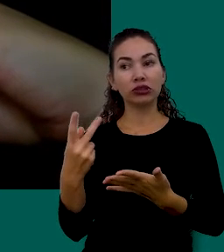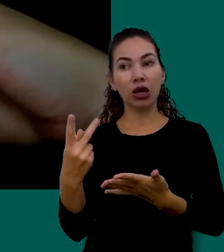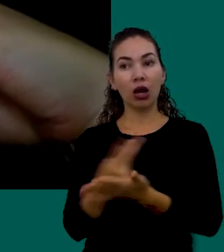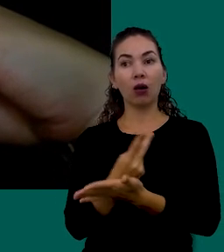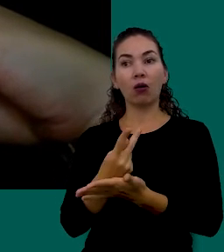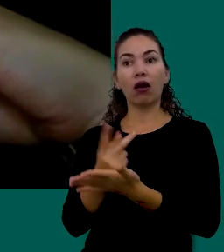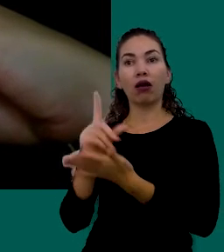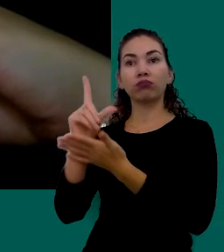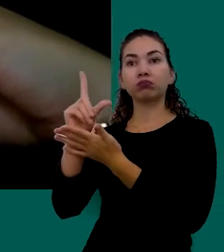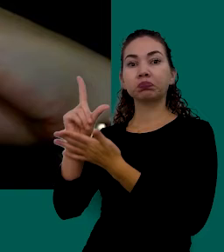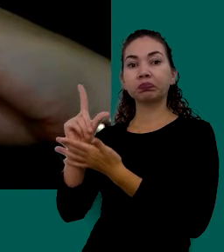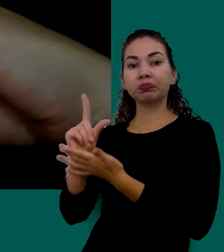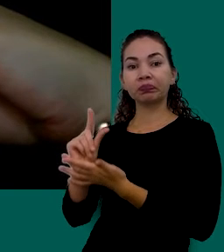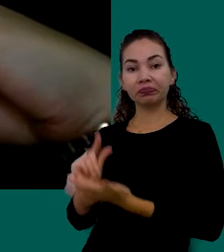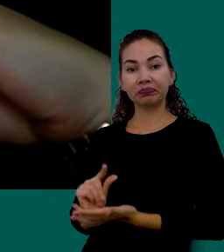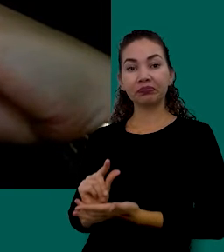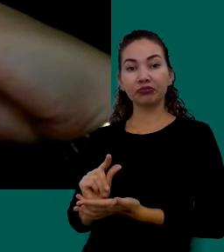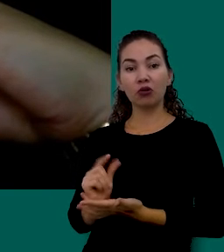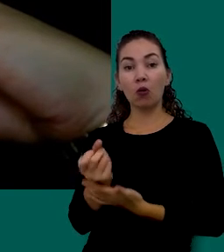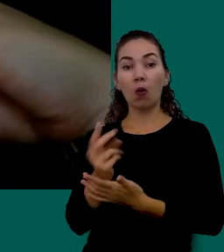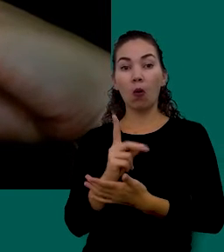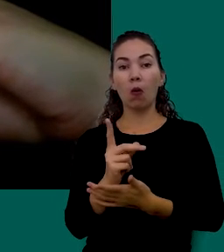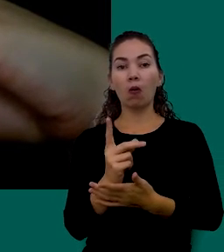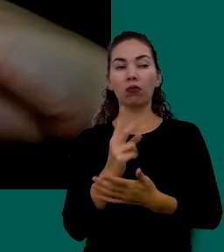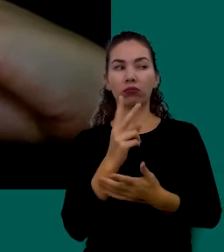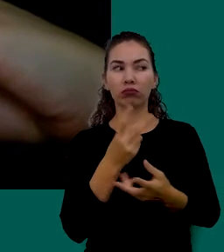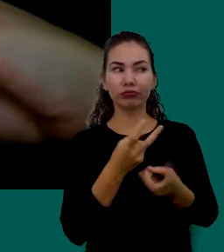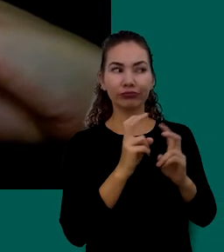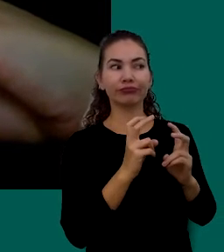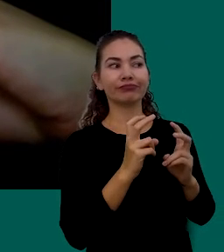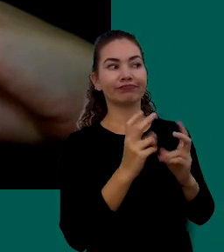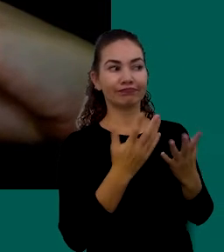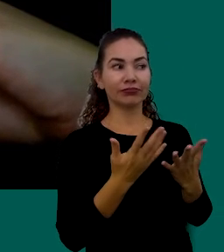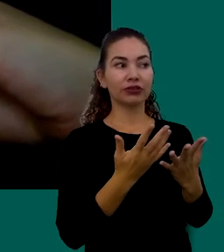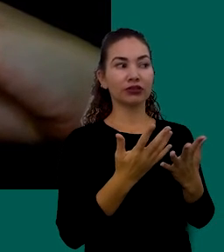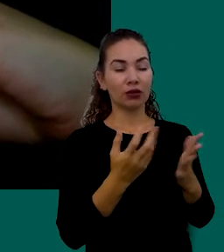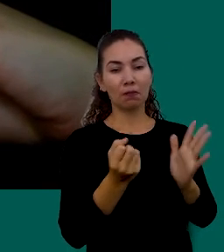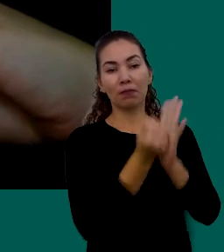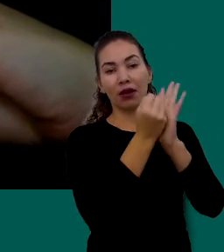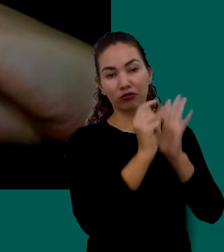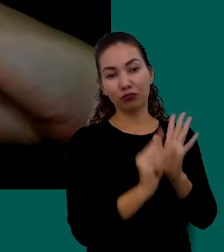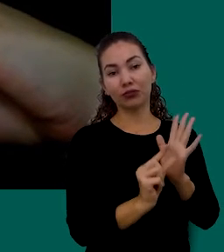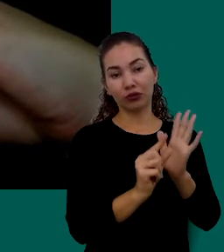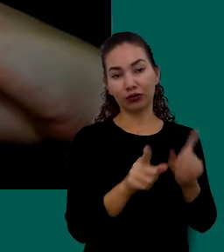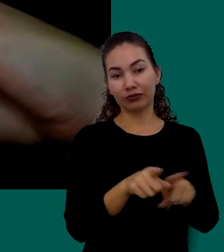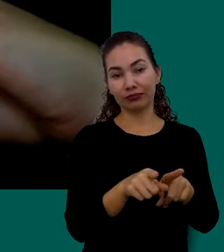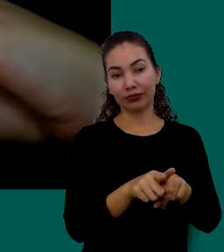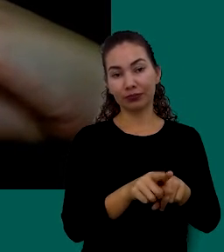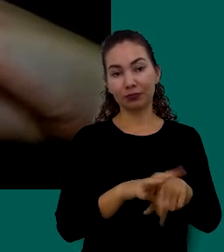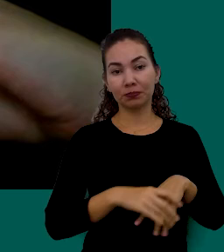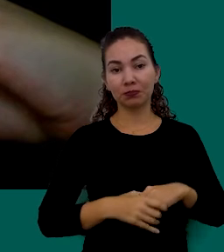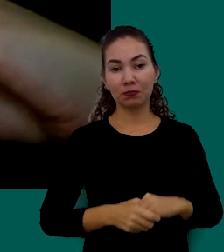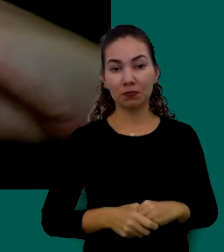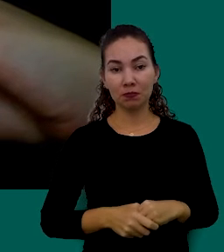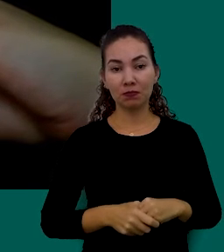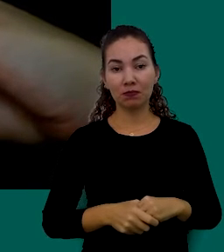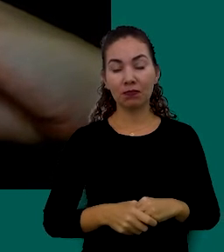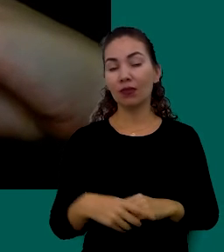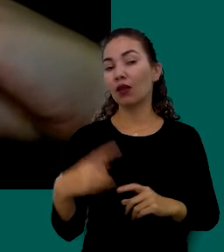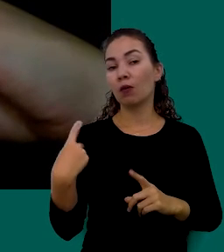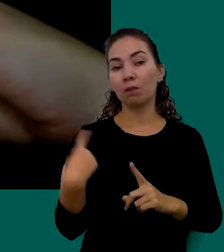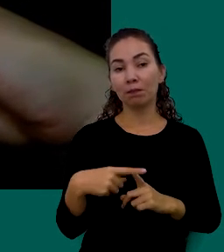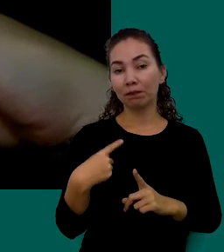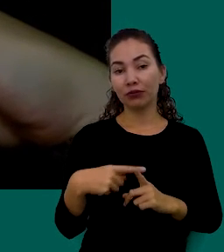Diminuir Ou Quando Eles Aparecem O Impacto É Bem Menor Isso Porque